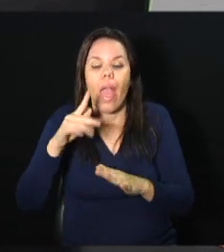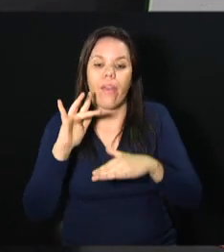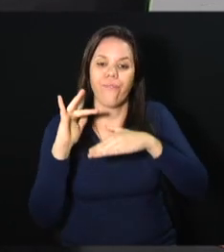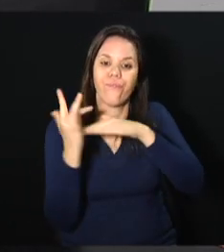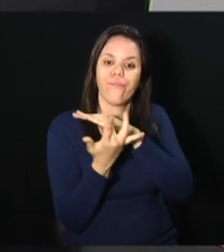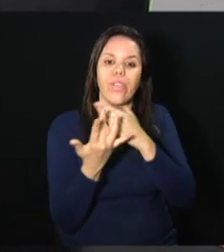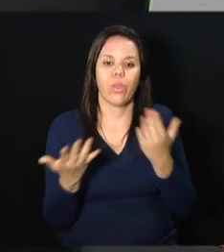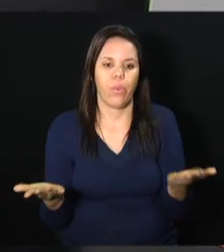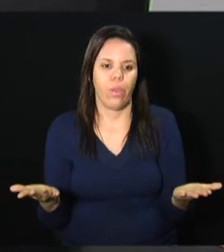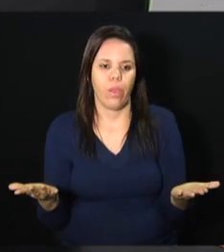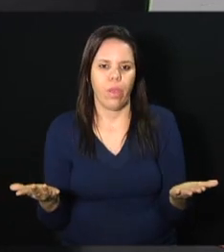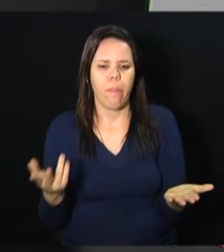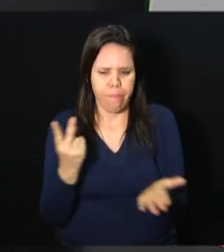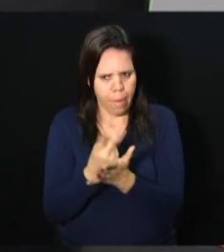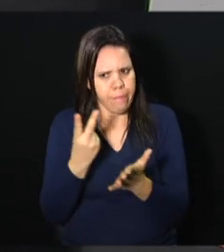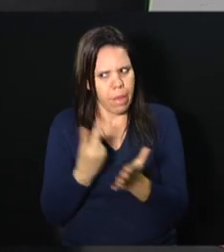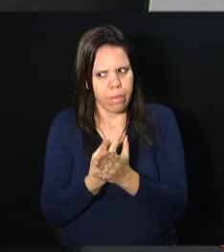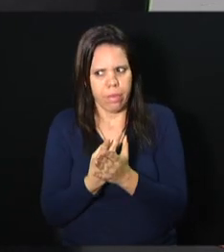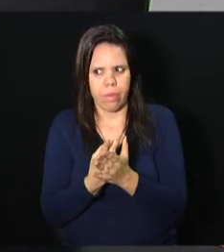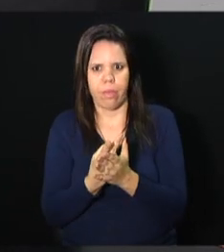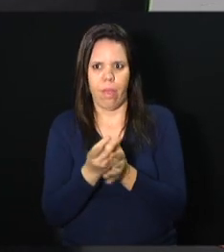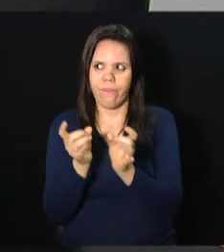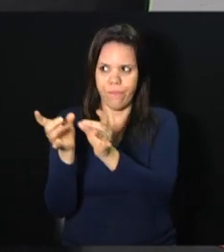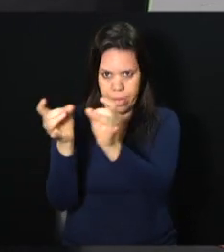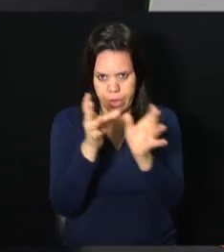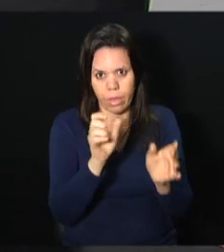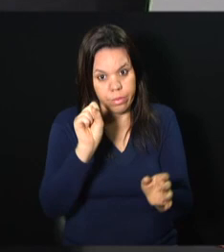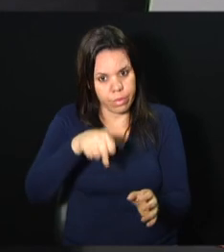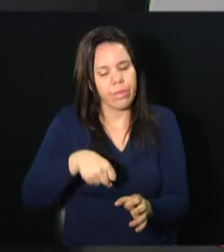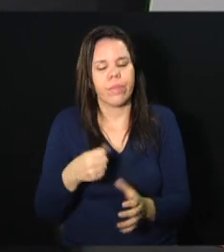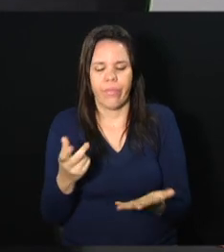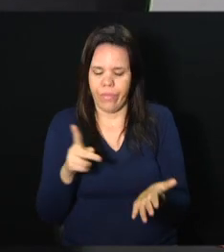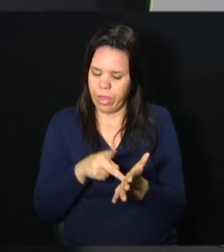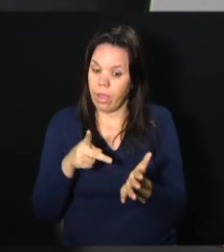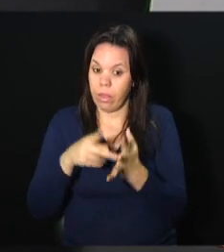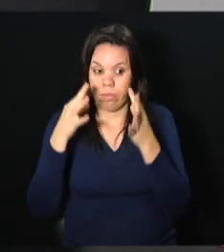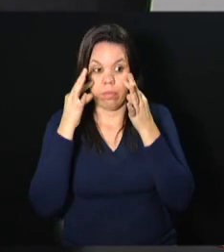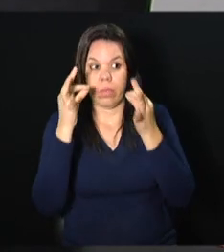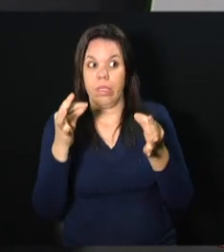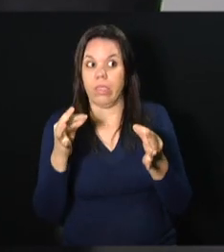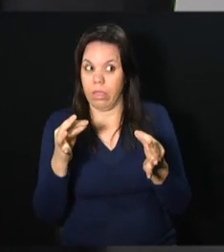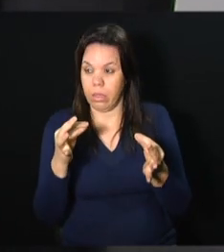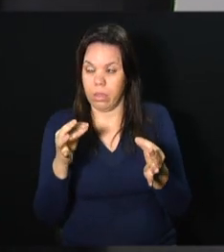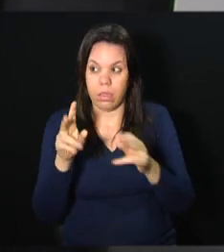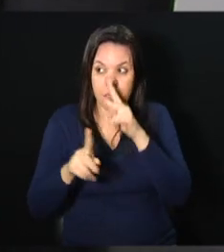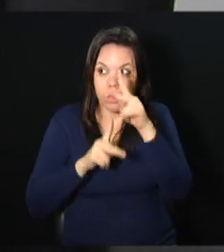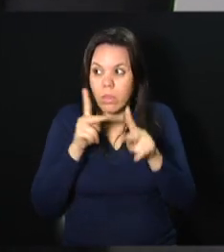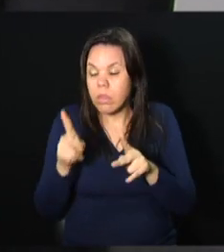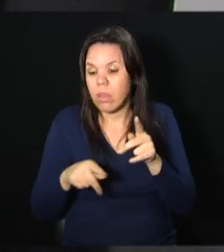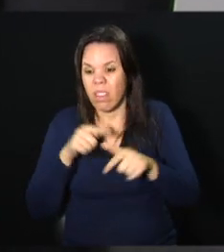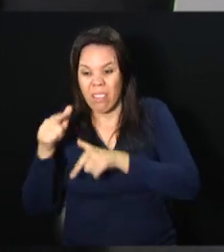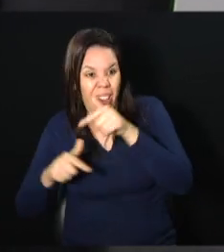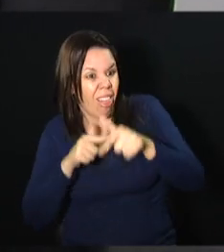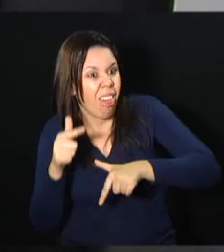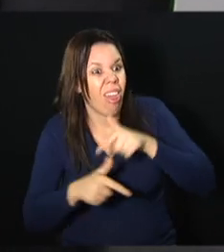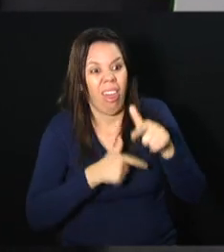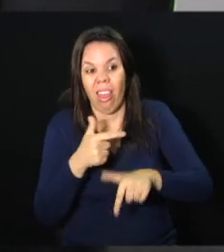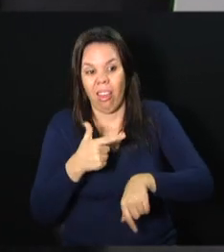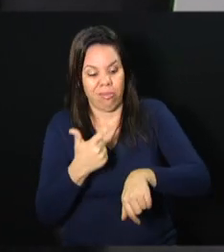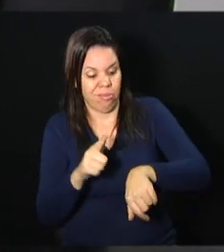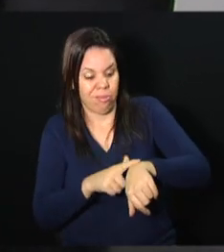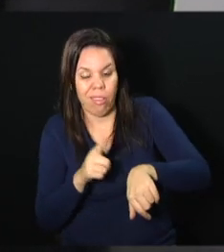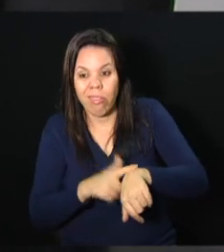Sim. Hoje, a gente tem que estar atento a isso, porque as pessoas trabalham, as